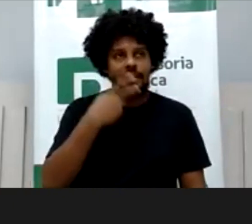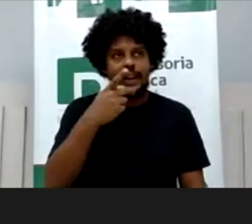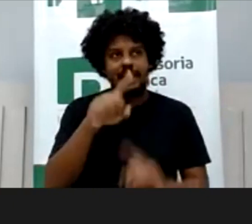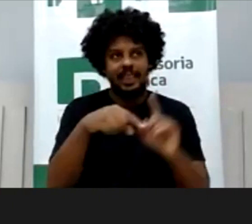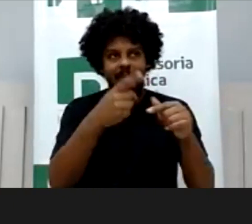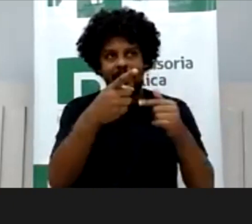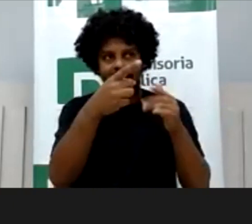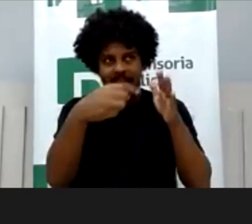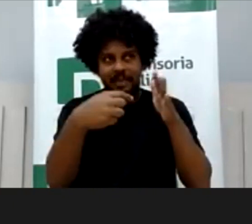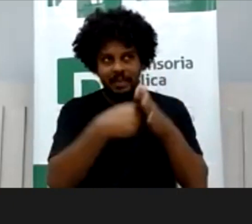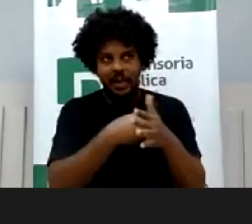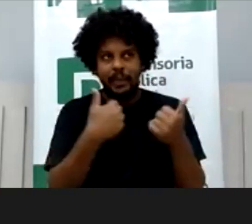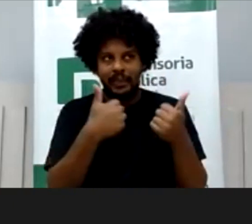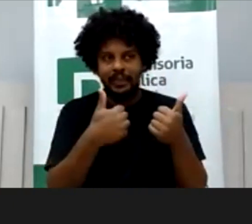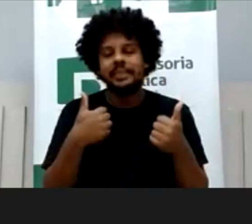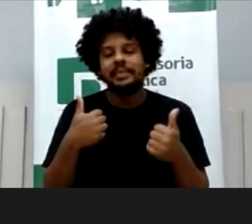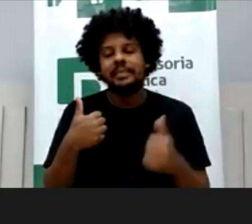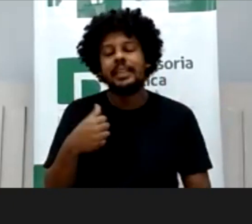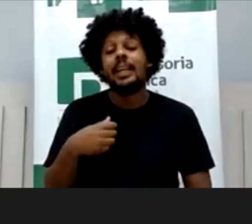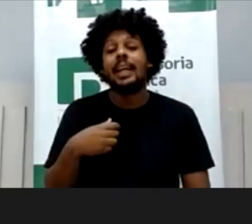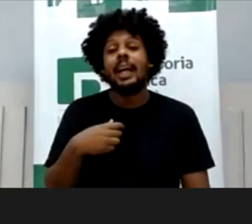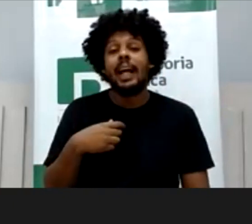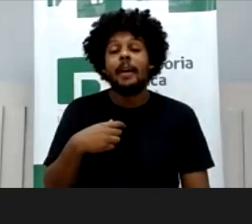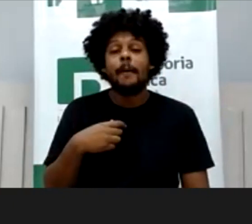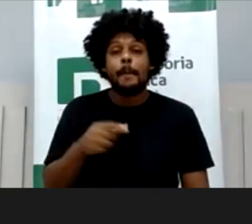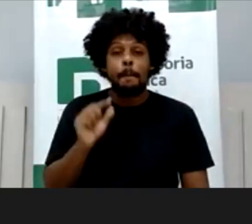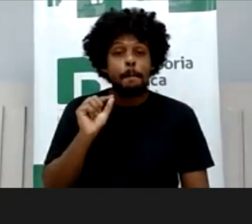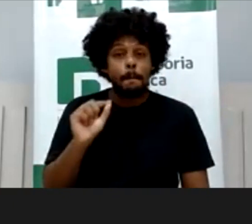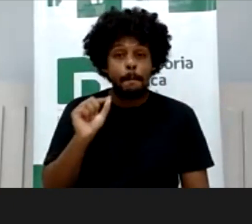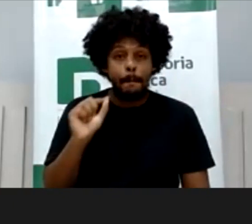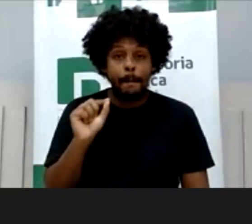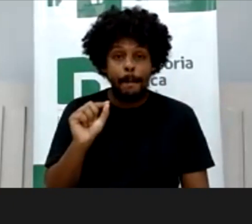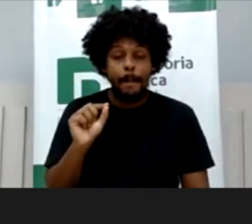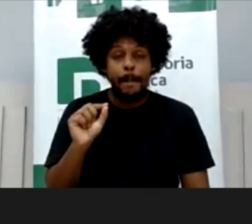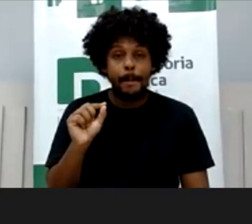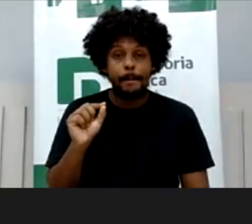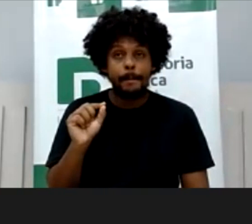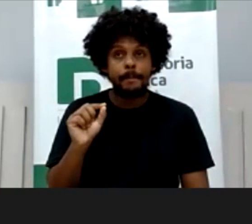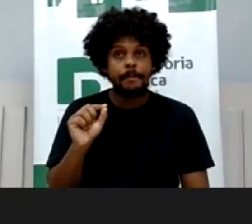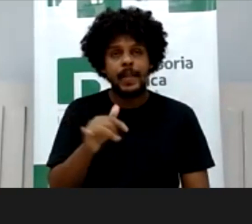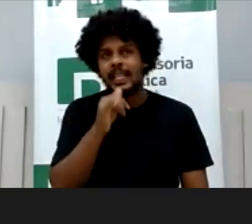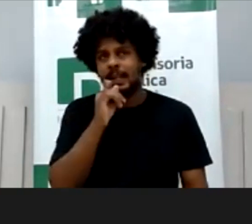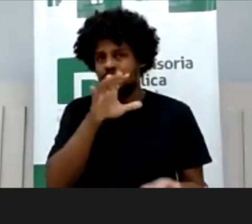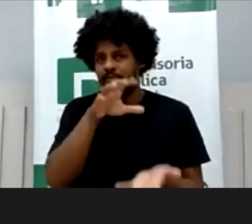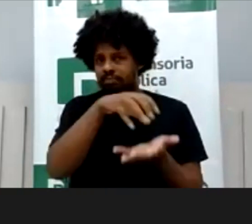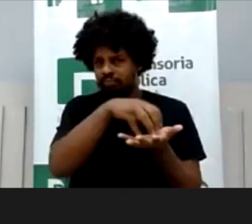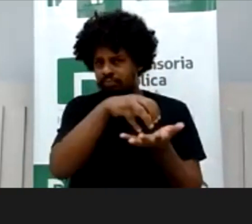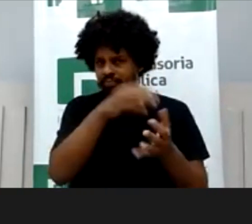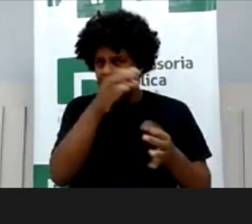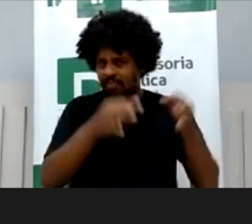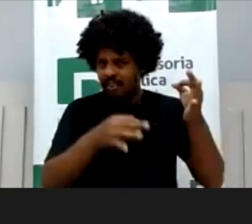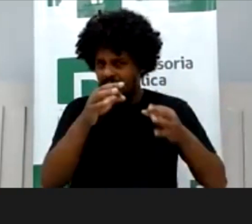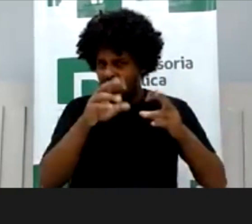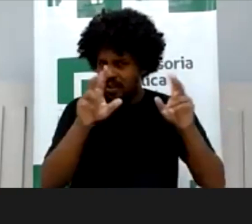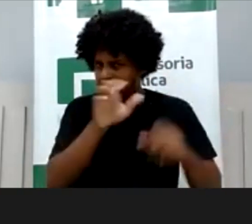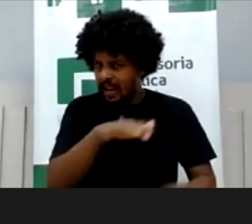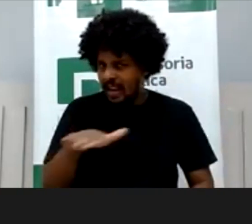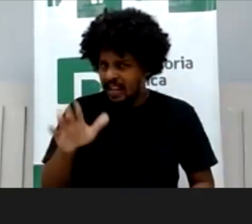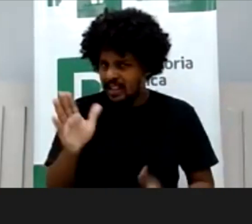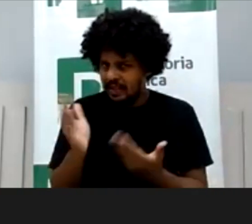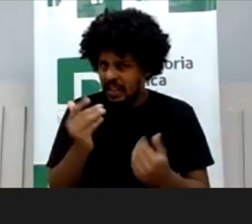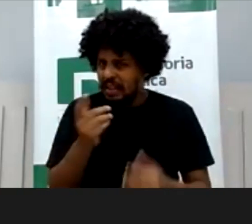direto para você, é, é só o seguinte, será que as nossas varas da infância e juventude vão dar conta da quantidade,